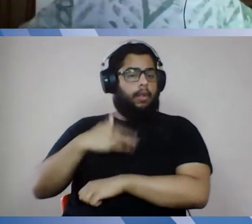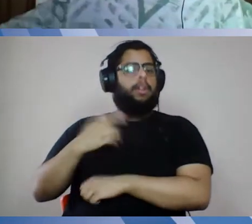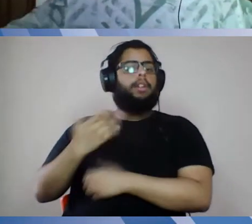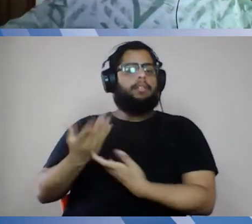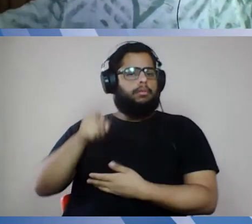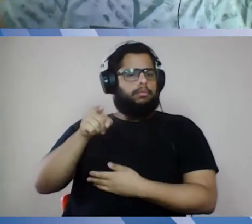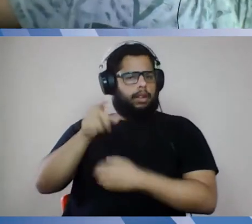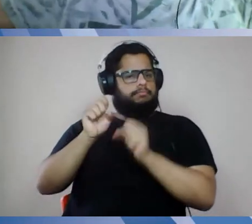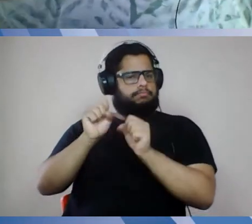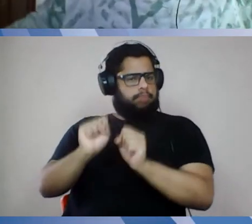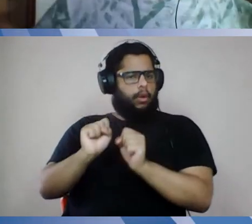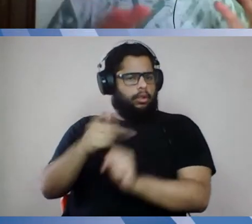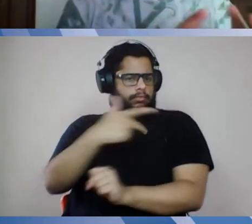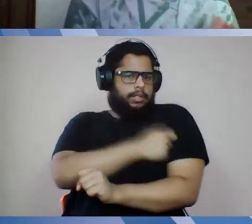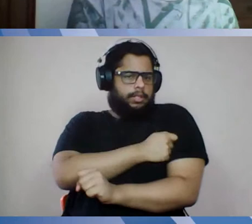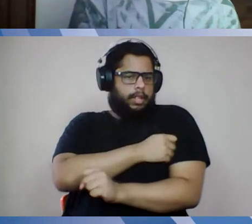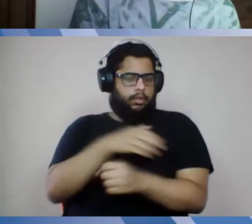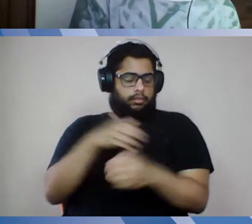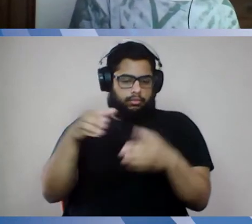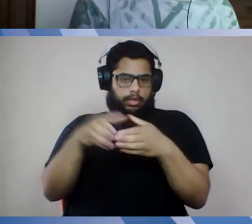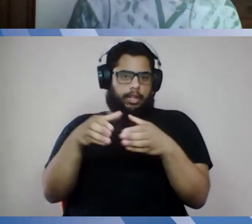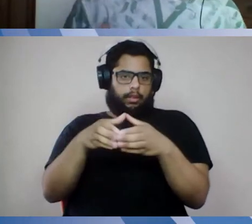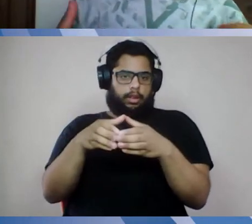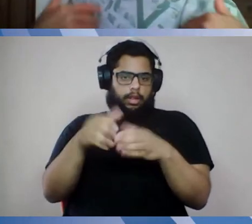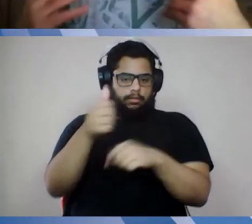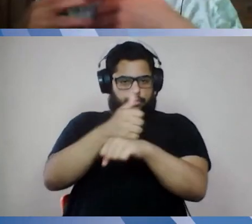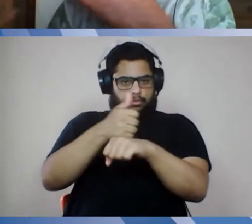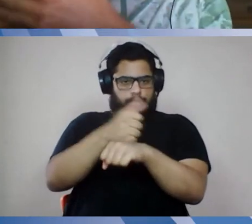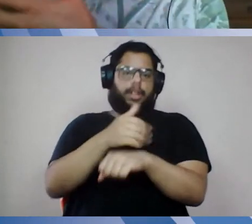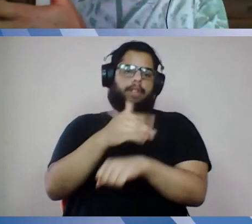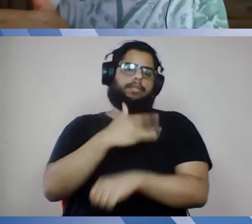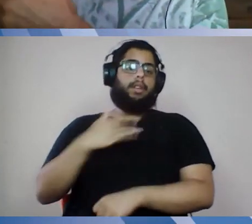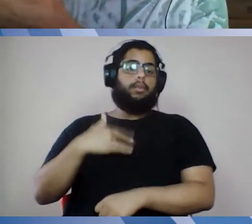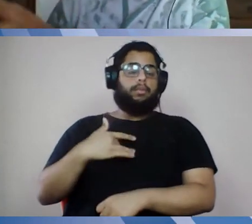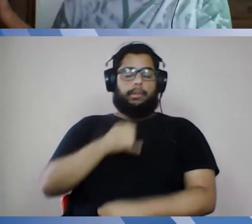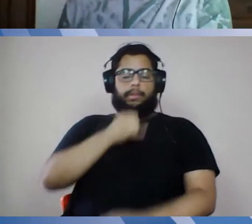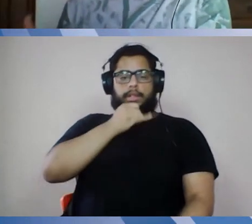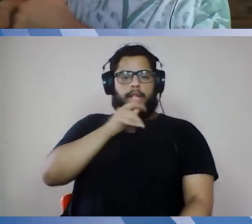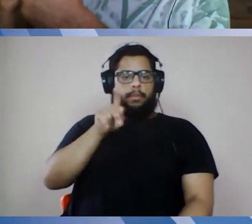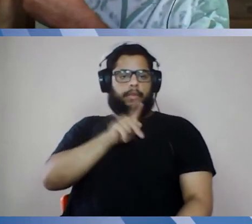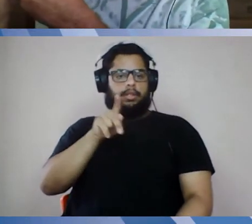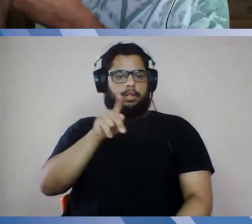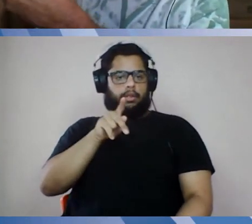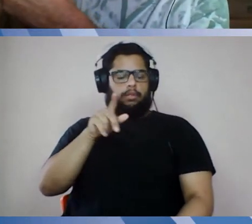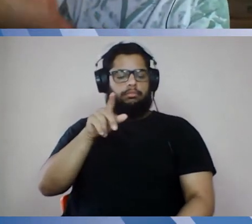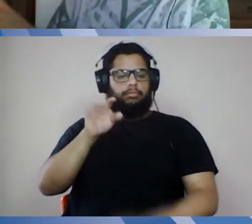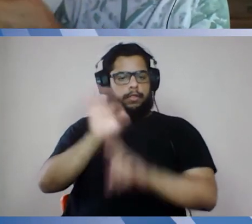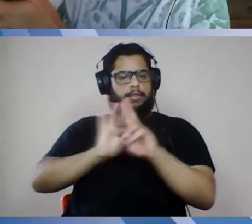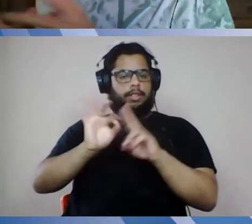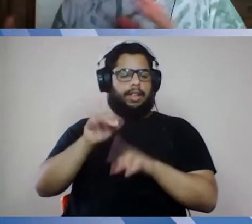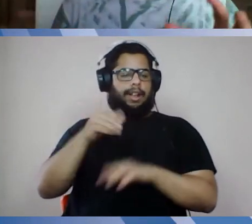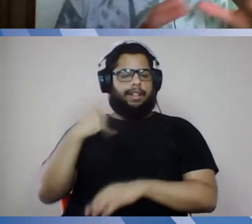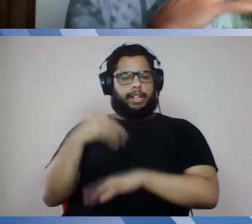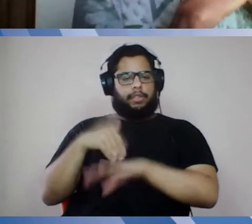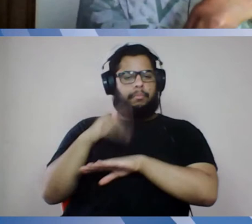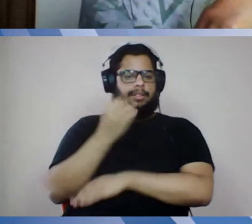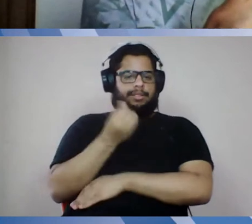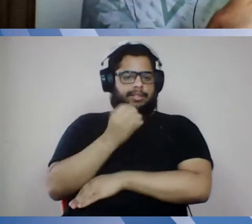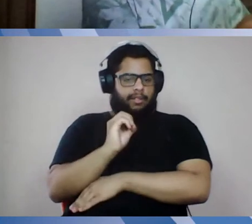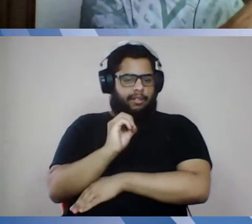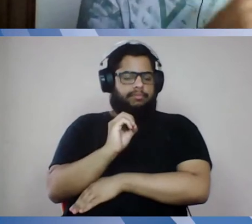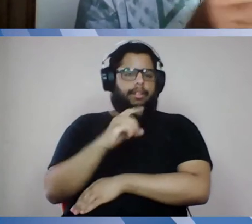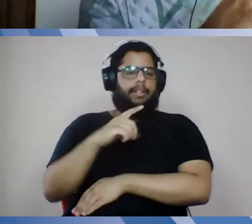ele vai ser vacinado junto com a categoria dos profissionais de saúde. Se um professor da Fiscar tem mais de 60 anos, ele tem diabetes, não sei o que for,